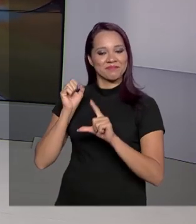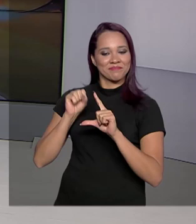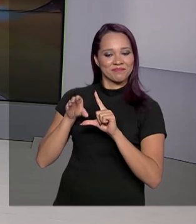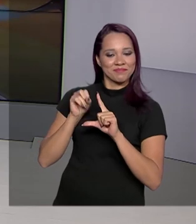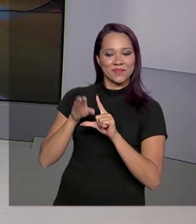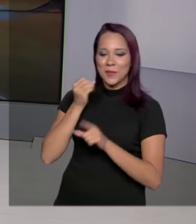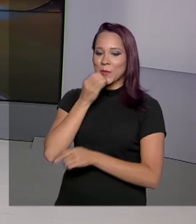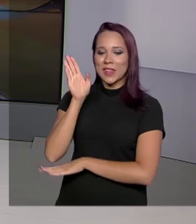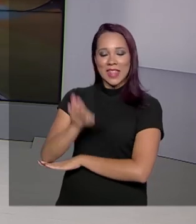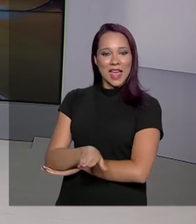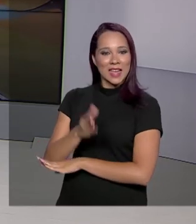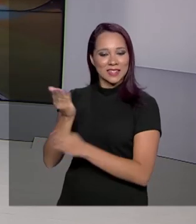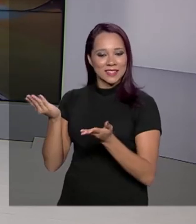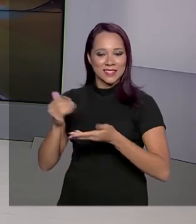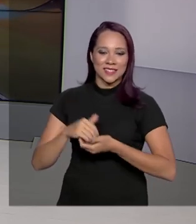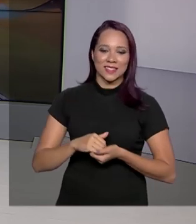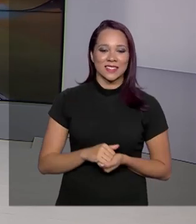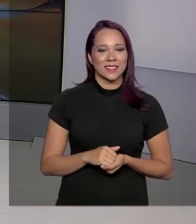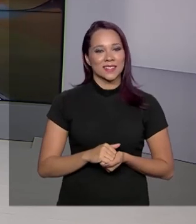tarde, Mariana.